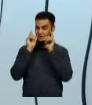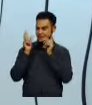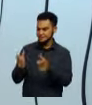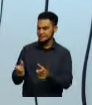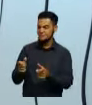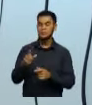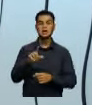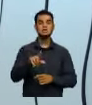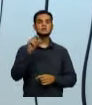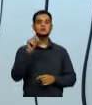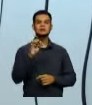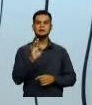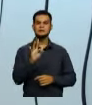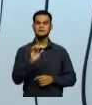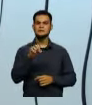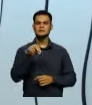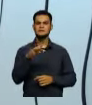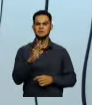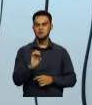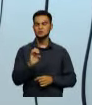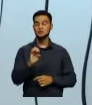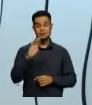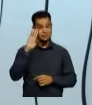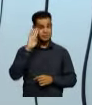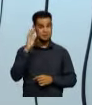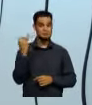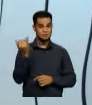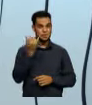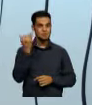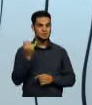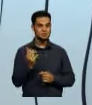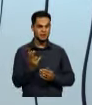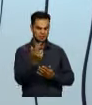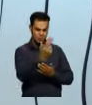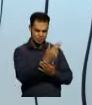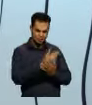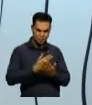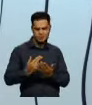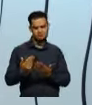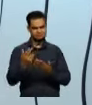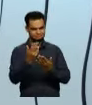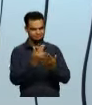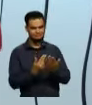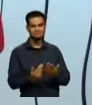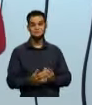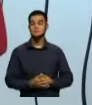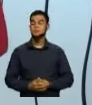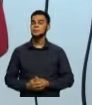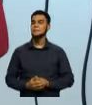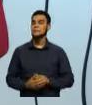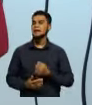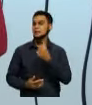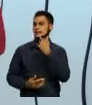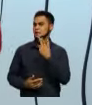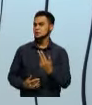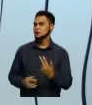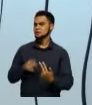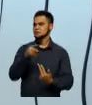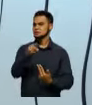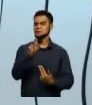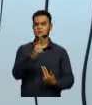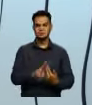fonte é fundamental para o designer. A linguagem que você vai utilizar